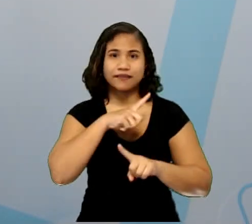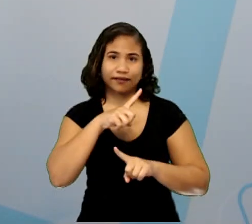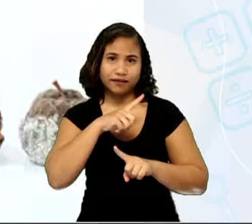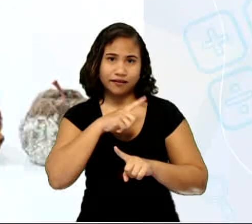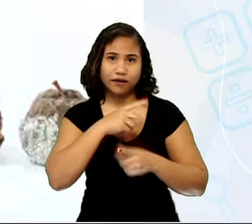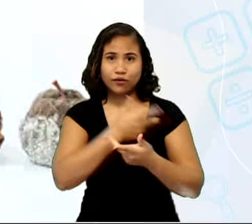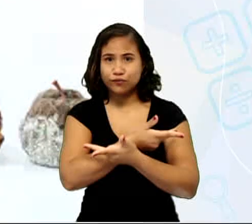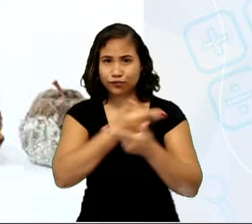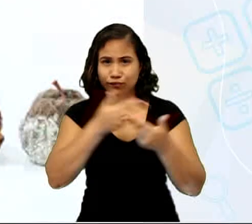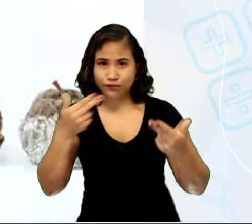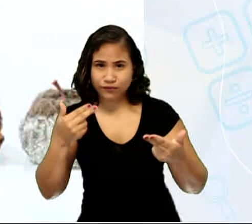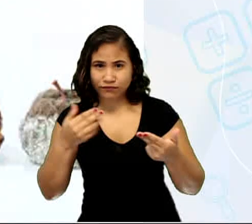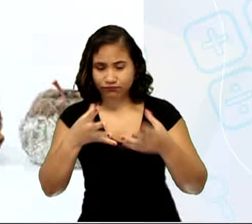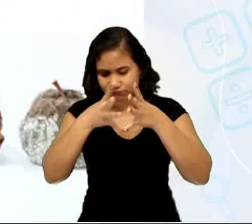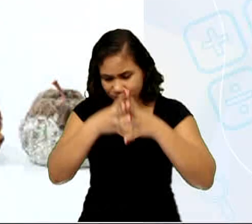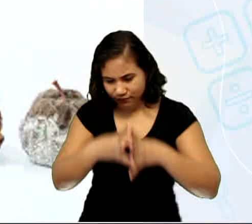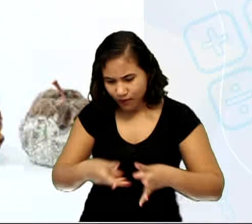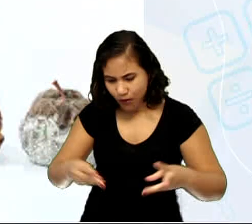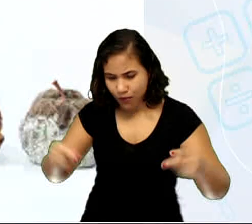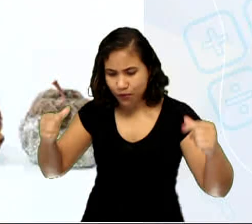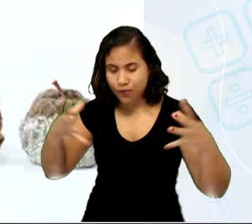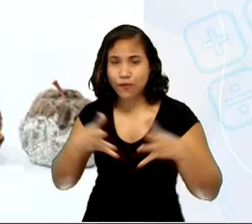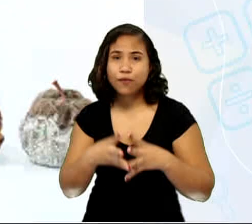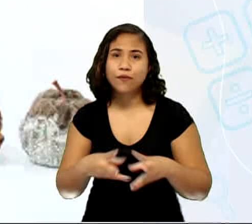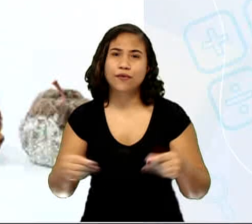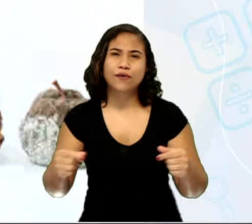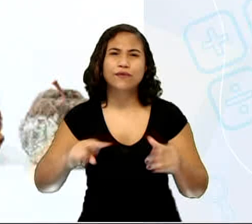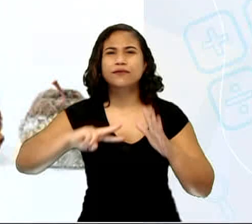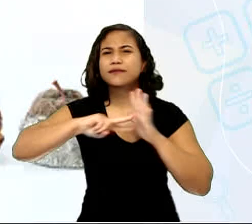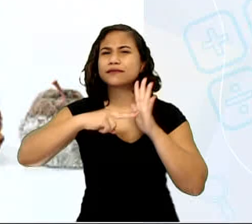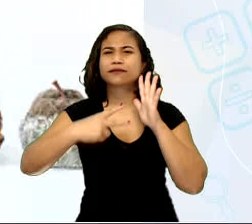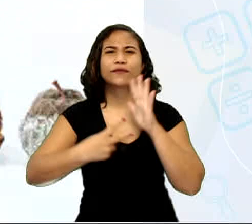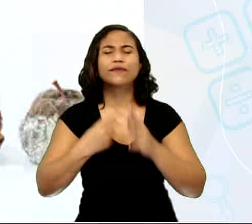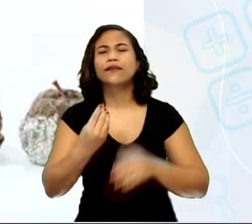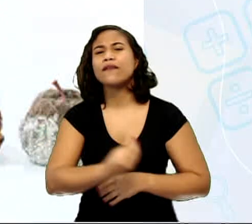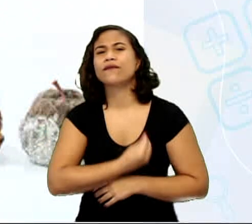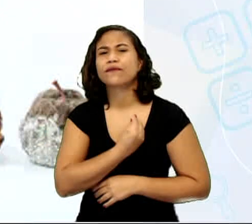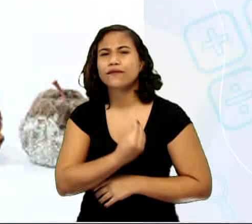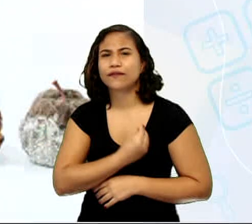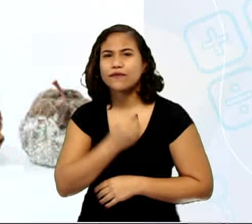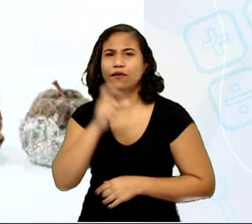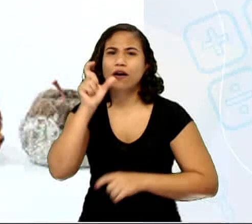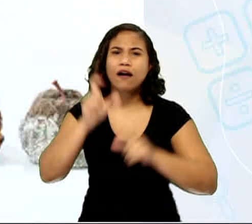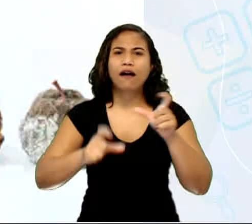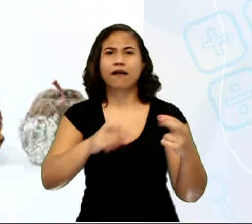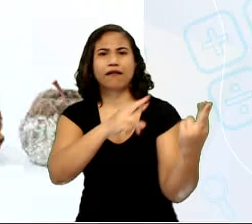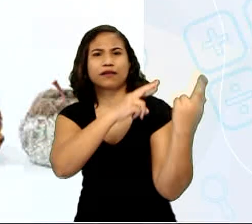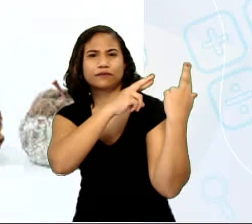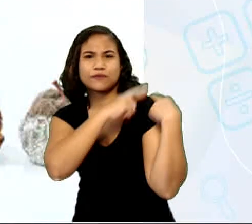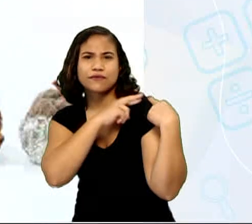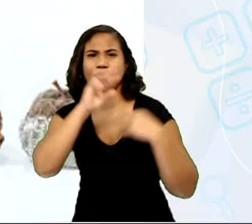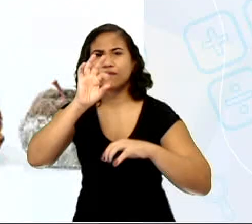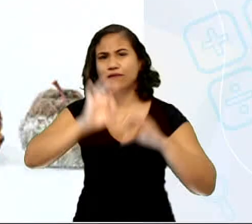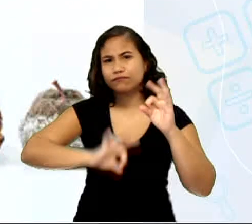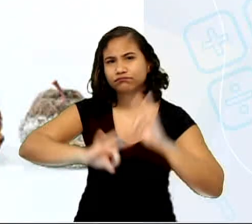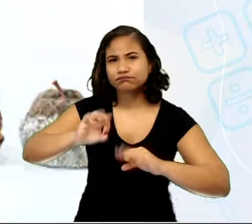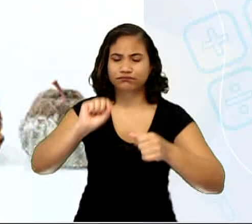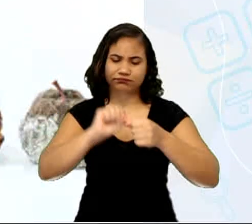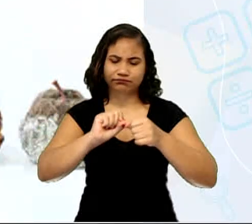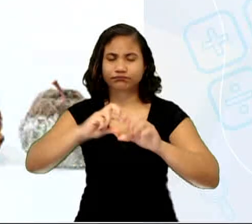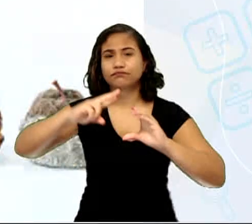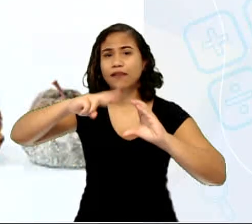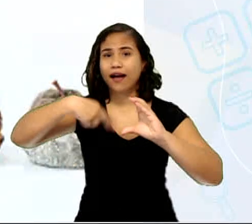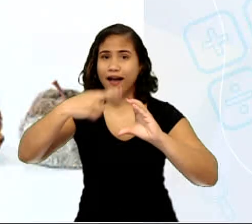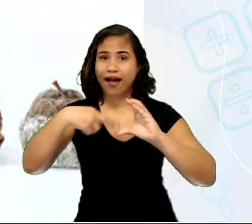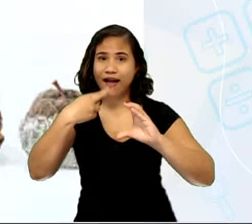decompositores, que são os seres vivos responsáveis por realizar a reciclagem da